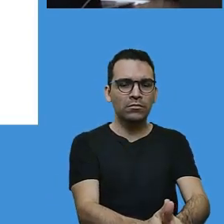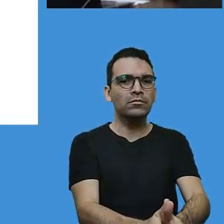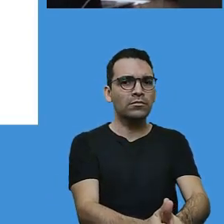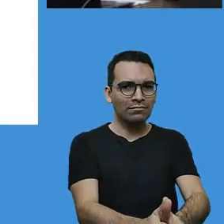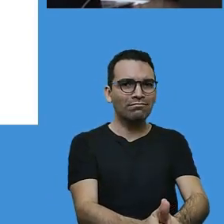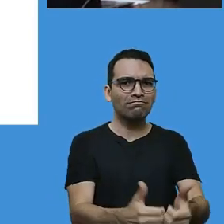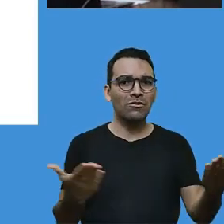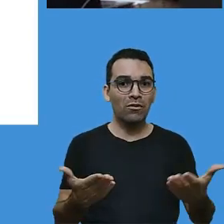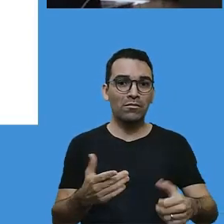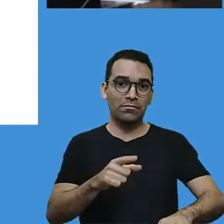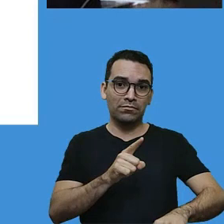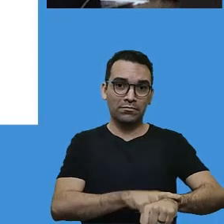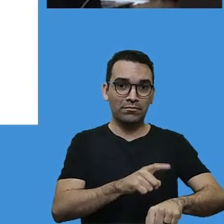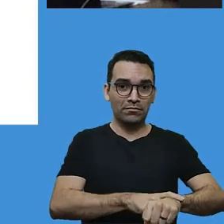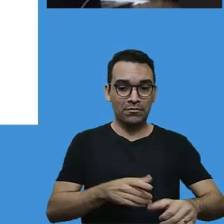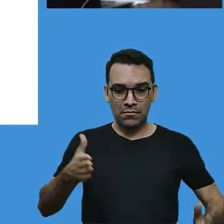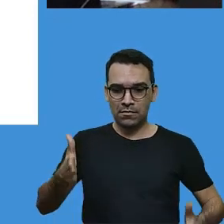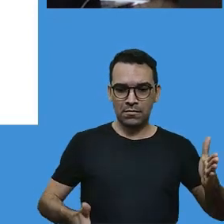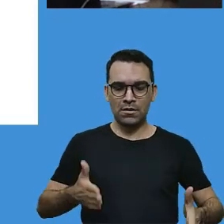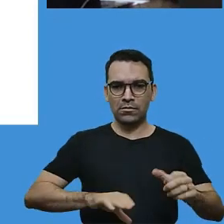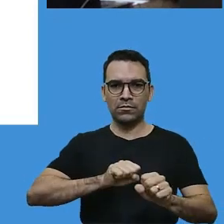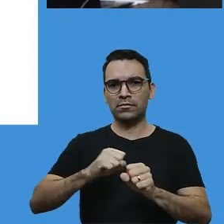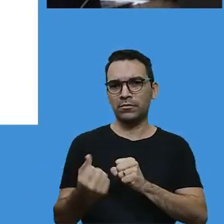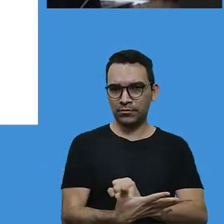nesse tempo da pandemia.